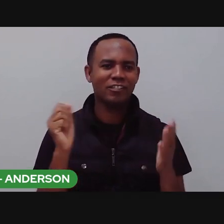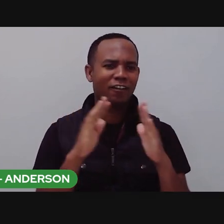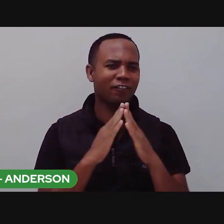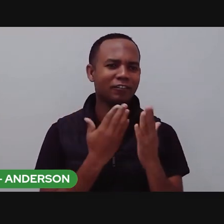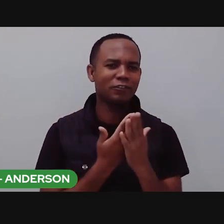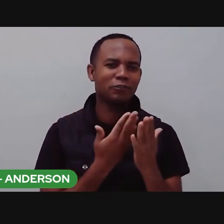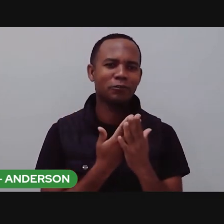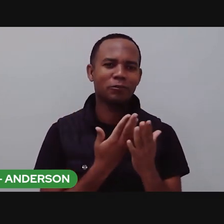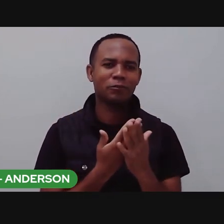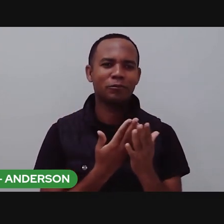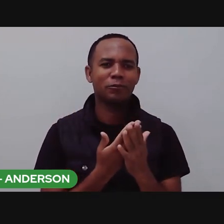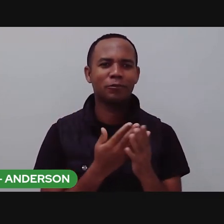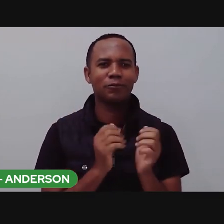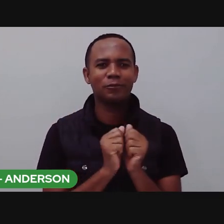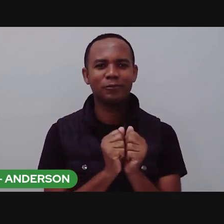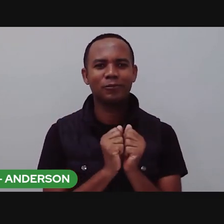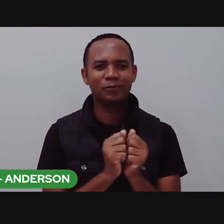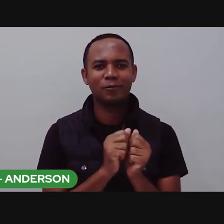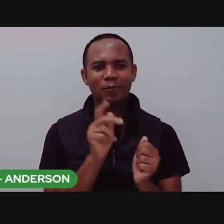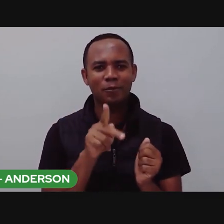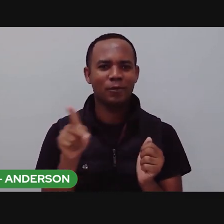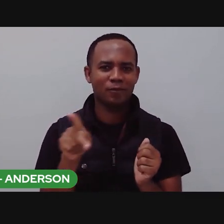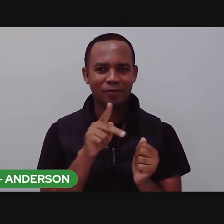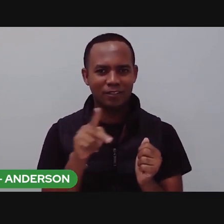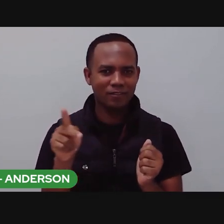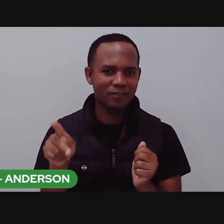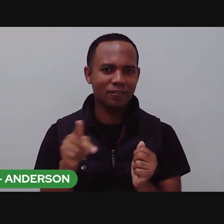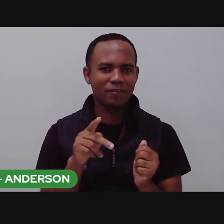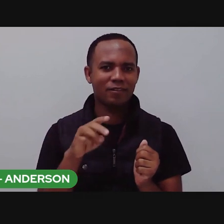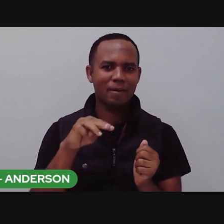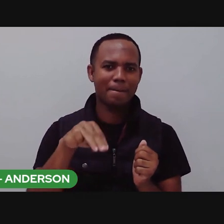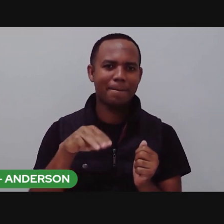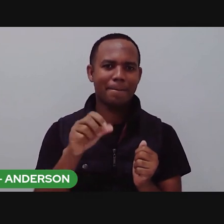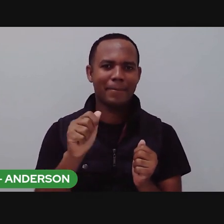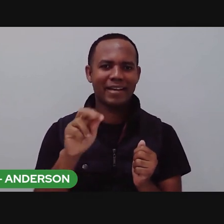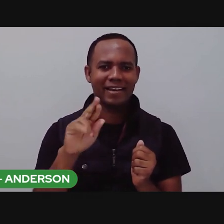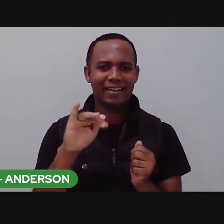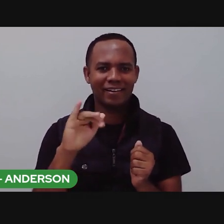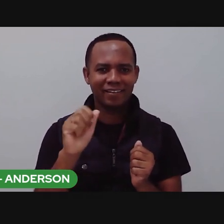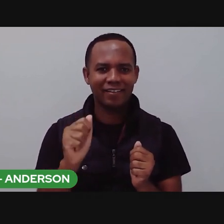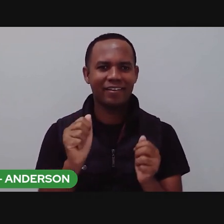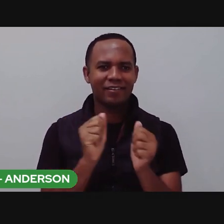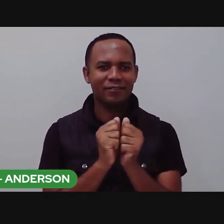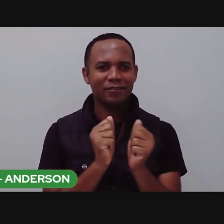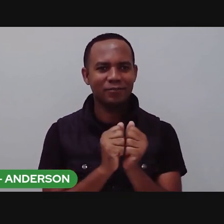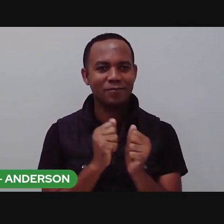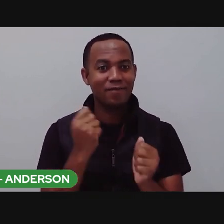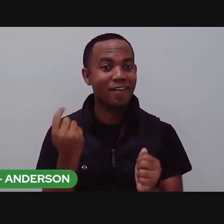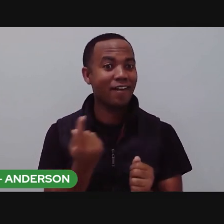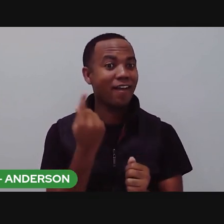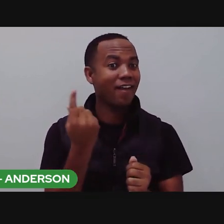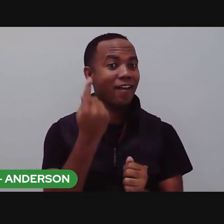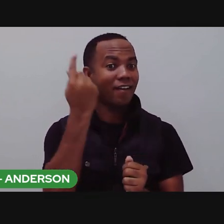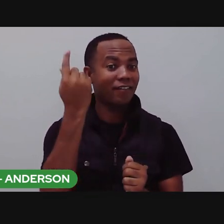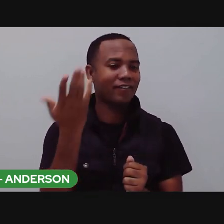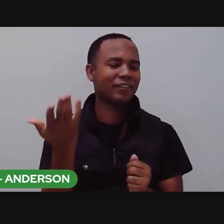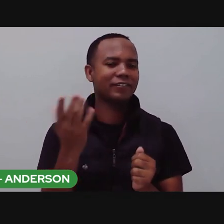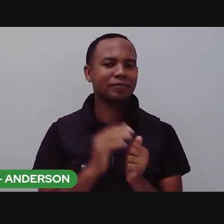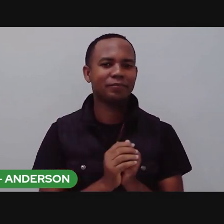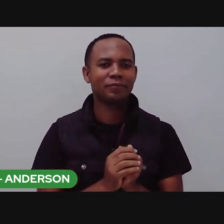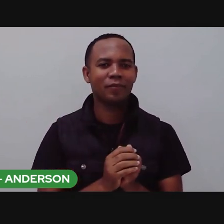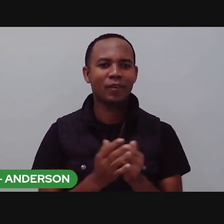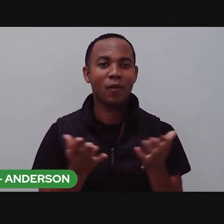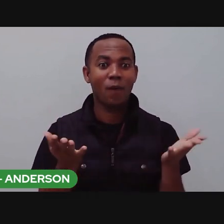mais uma aula com ProMaria e Anderson, terceiro ano. E aí, animação? Eu vou contar